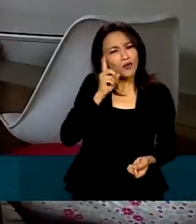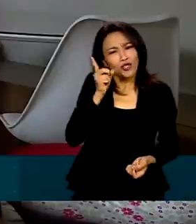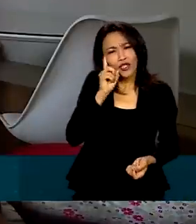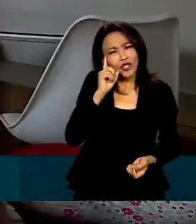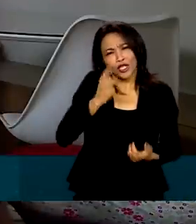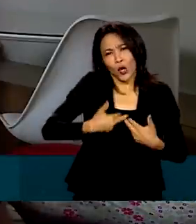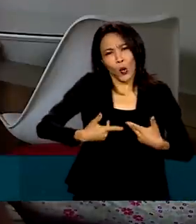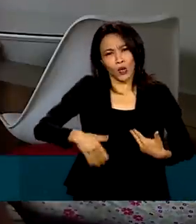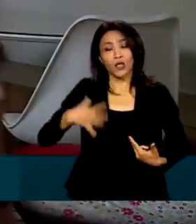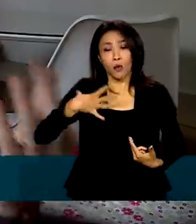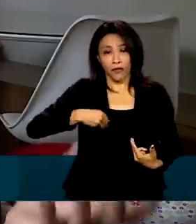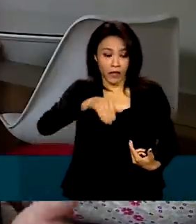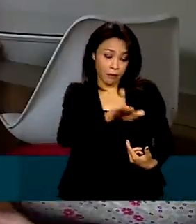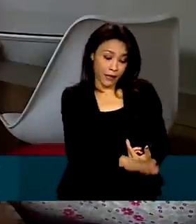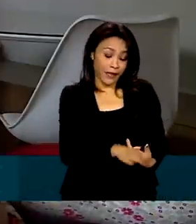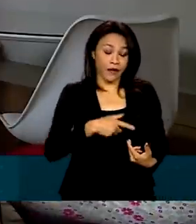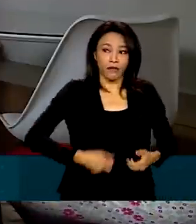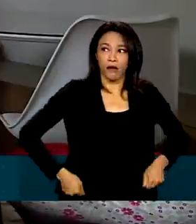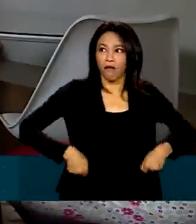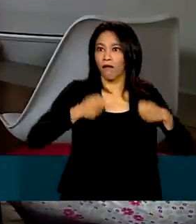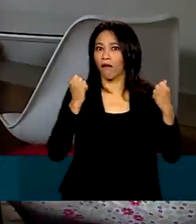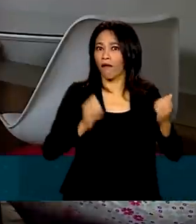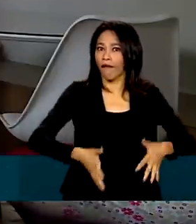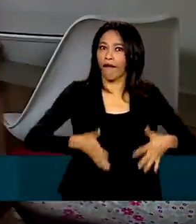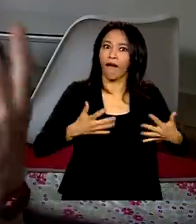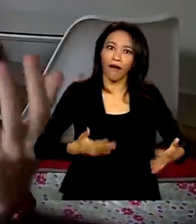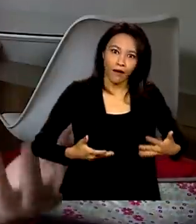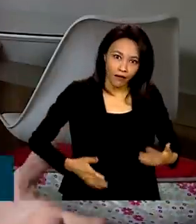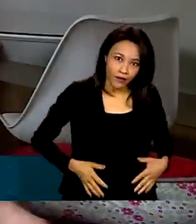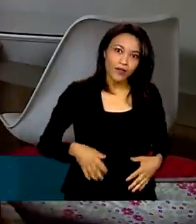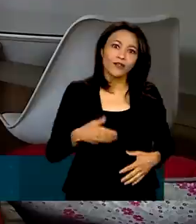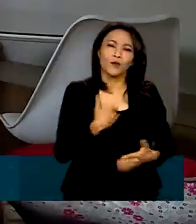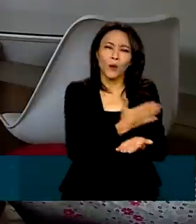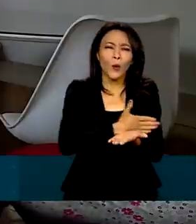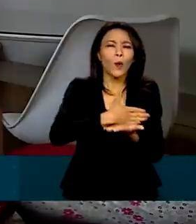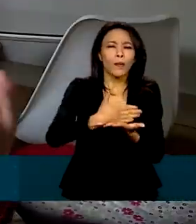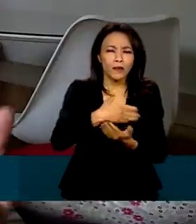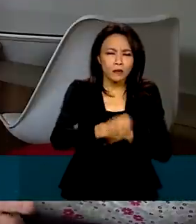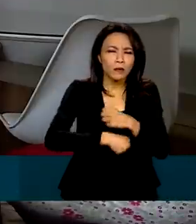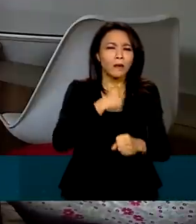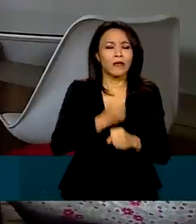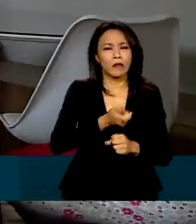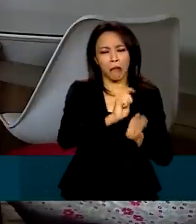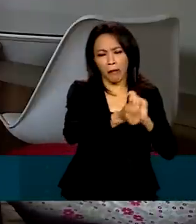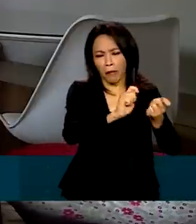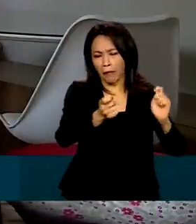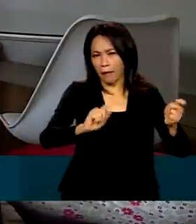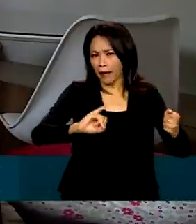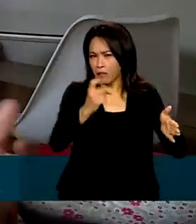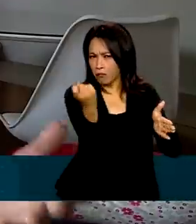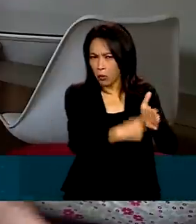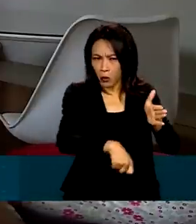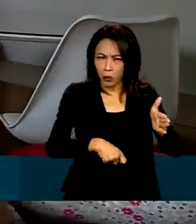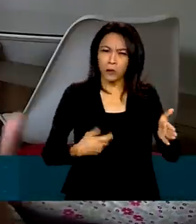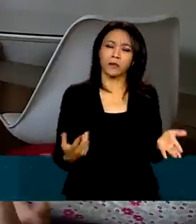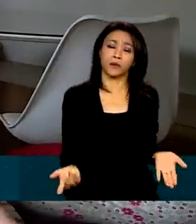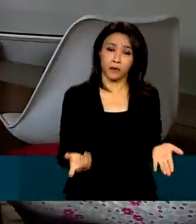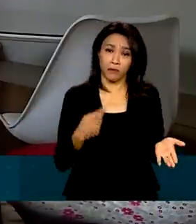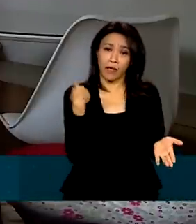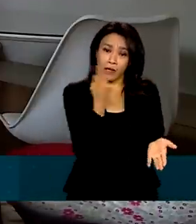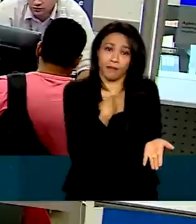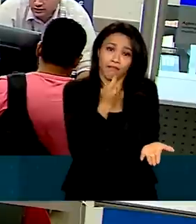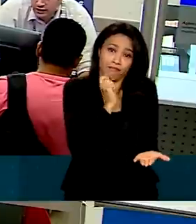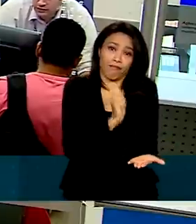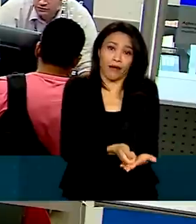Eu tenho uma filha pequena, então tem muitos gastos e tudo mais. Começo do ano tem muito gasto de impostos, muita coisinha para a gente